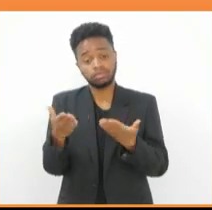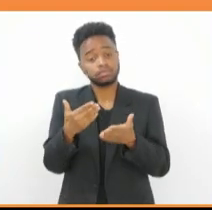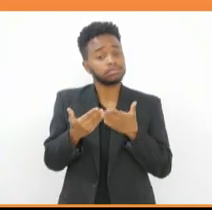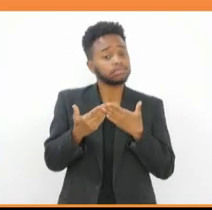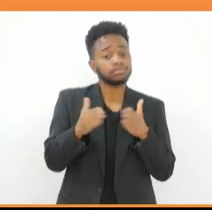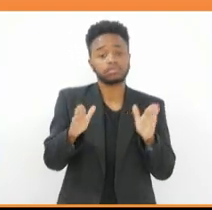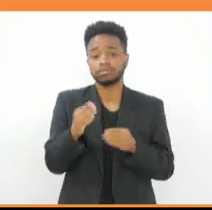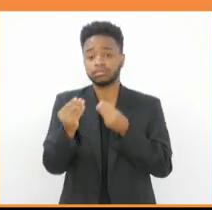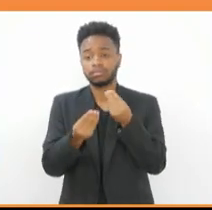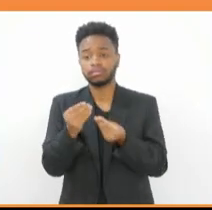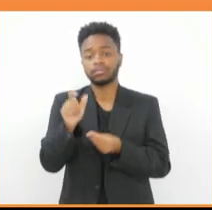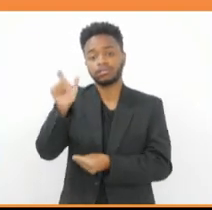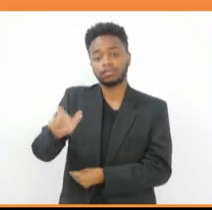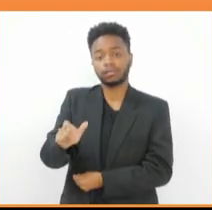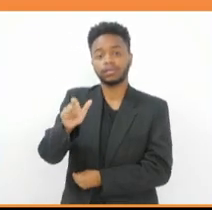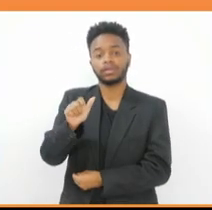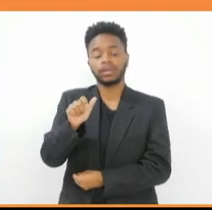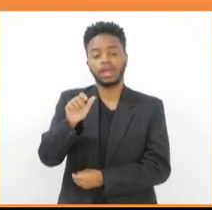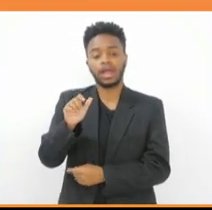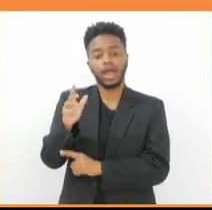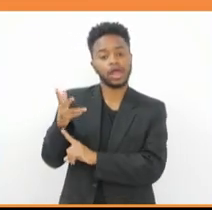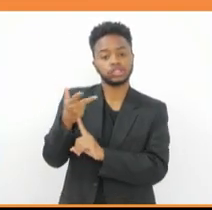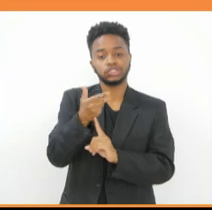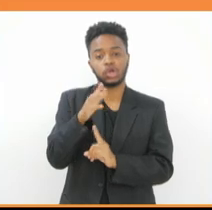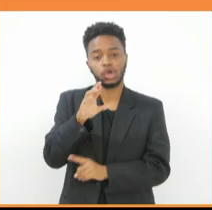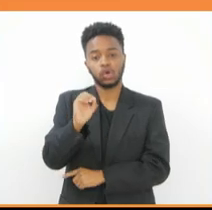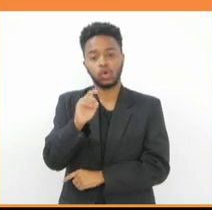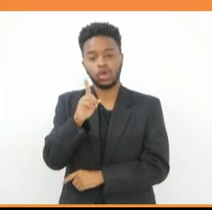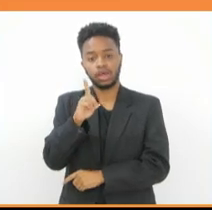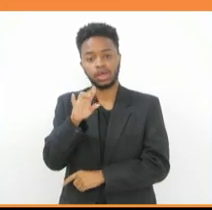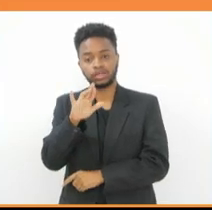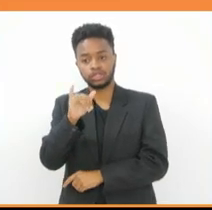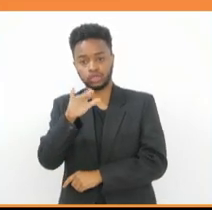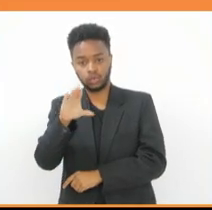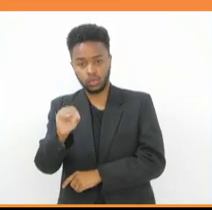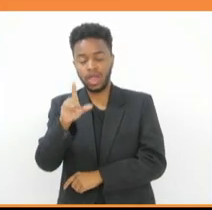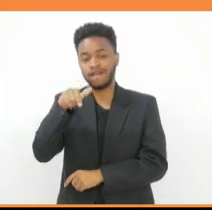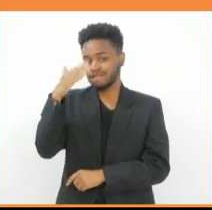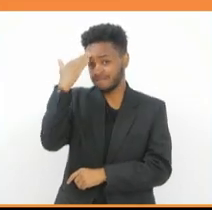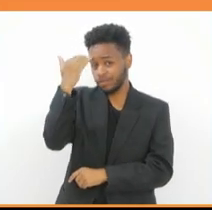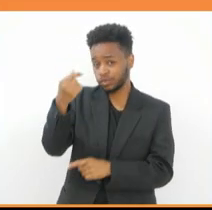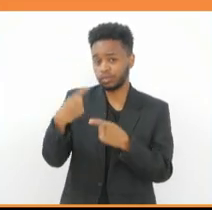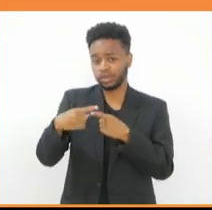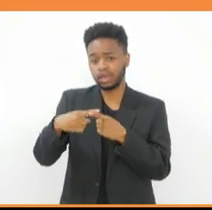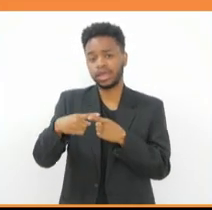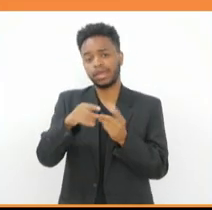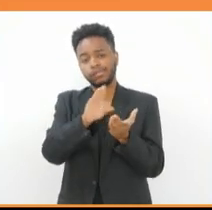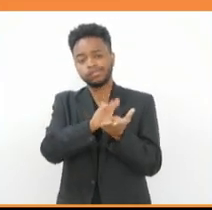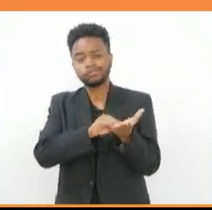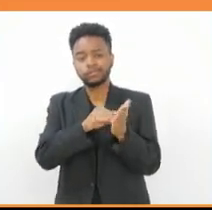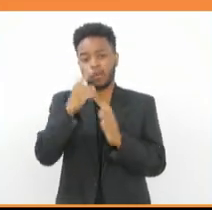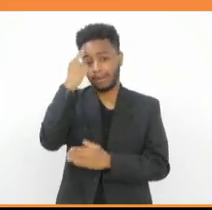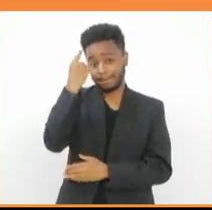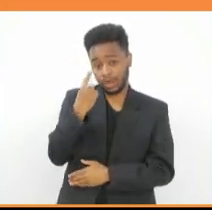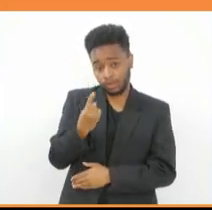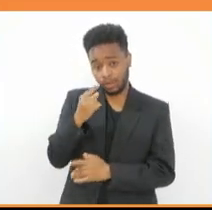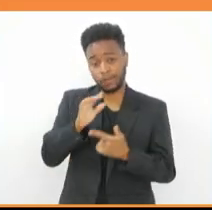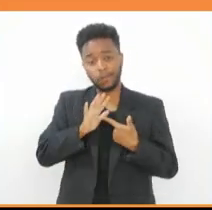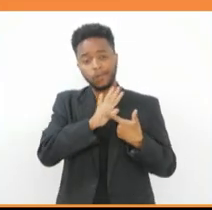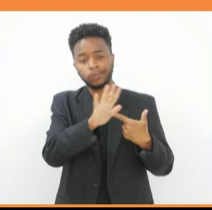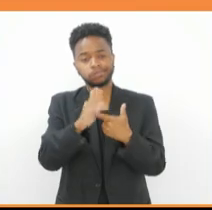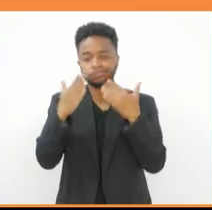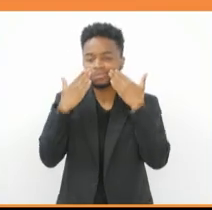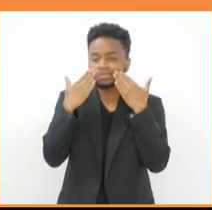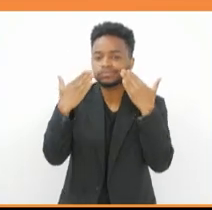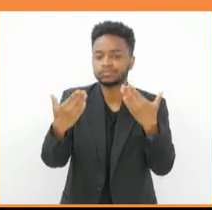o artista Rodrigo Tizer, conhecido mundialmente por interpretar os clássicos de Michael Jackson, leva a magia do ícone pop para